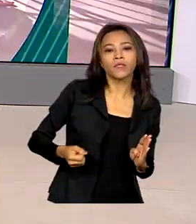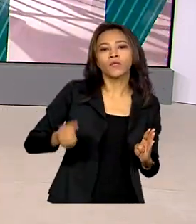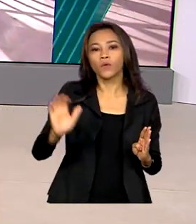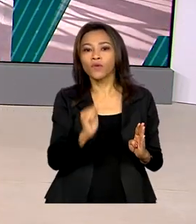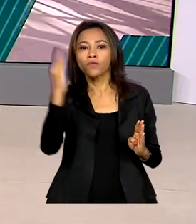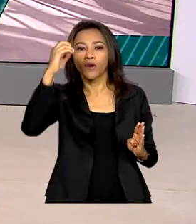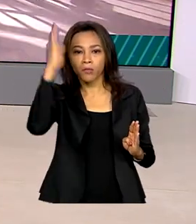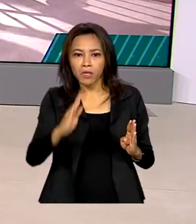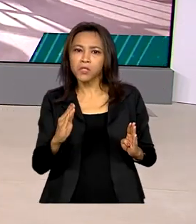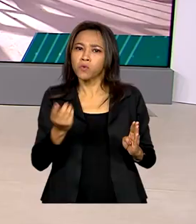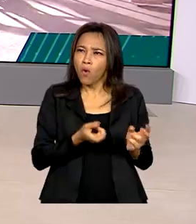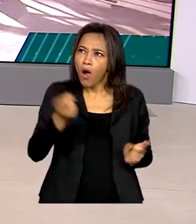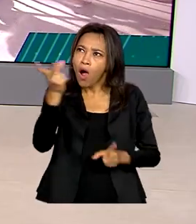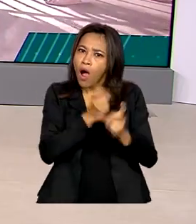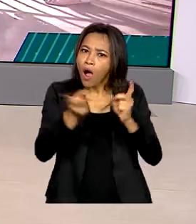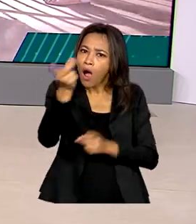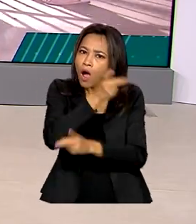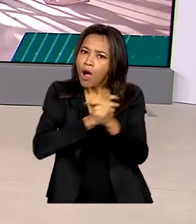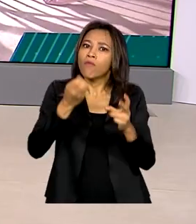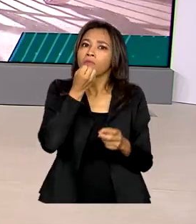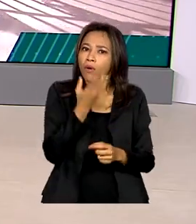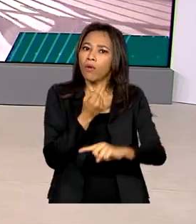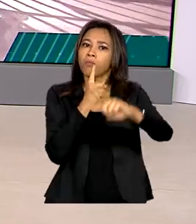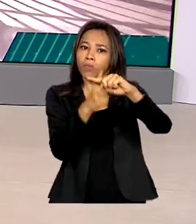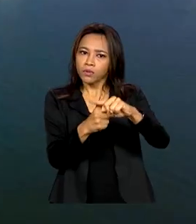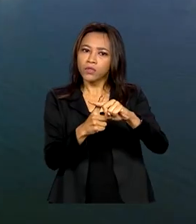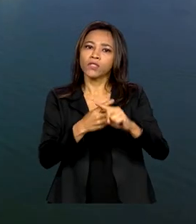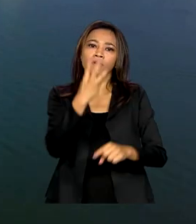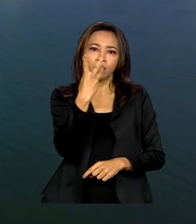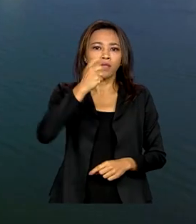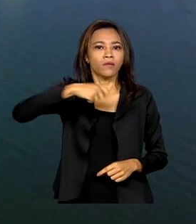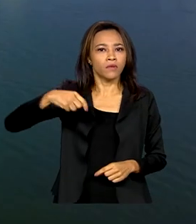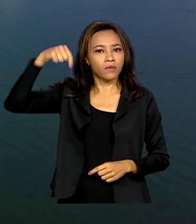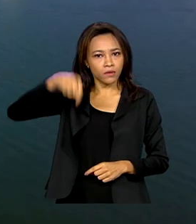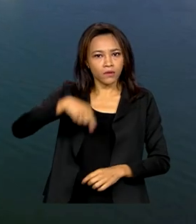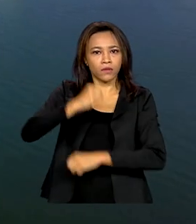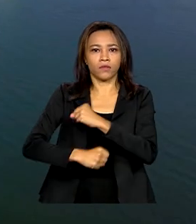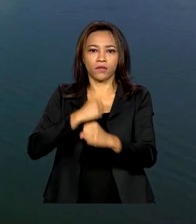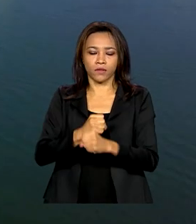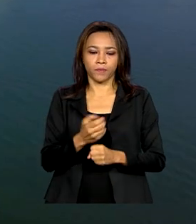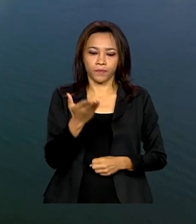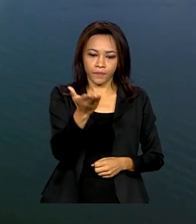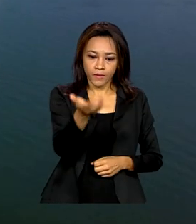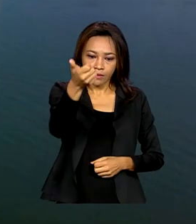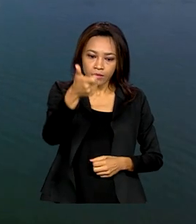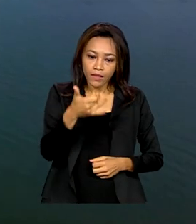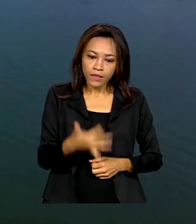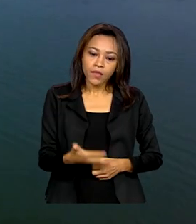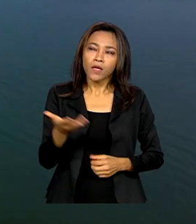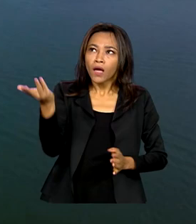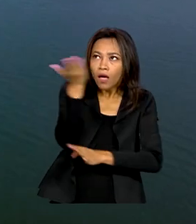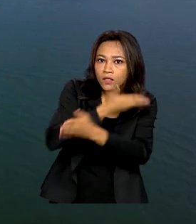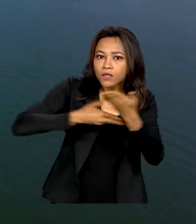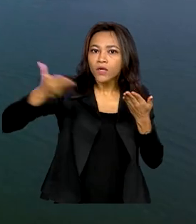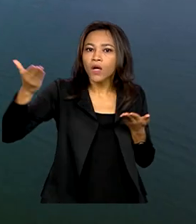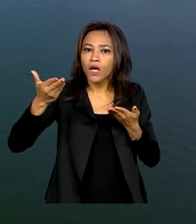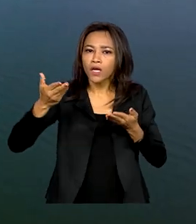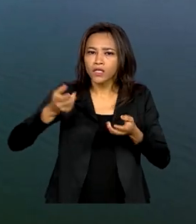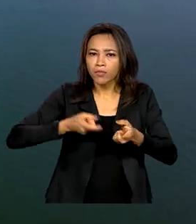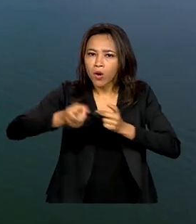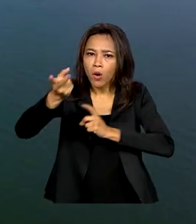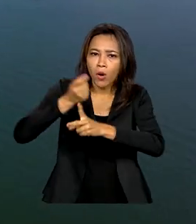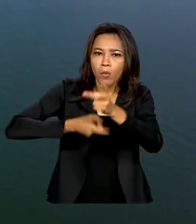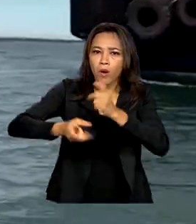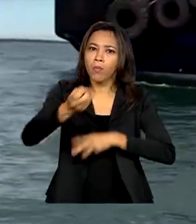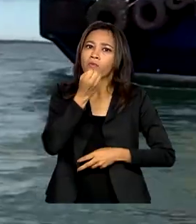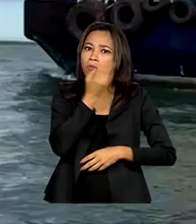positivas em março e no primeiro trimestre do ano. As trocas internacionais fecharam positivas